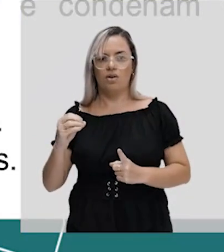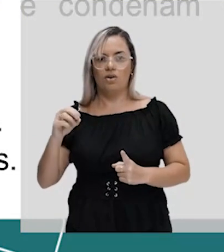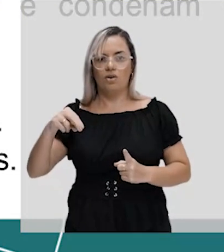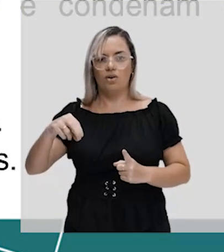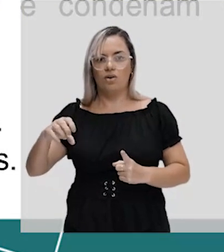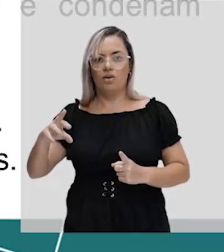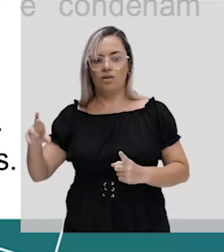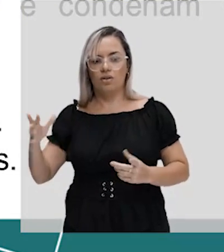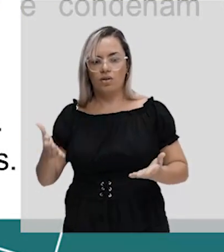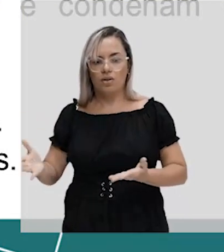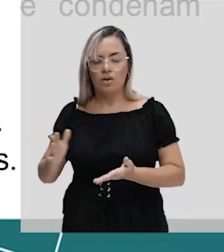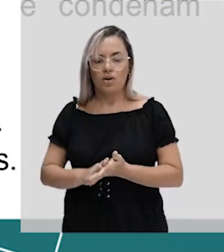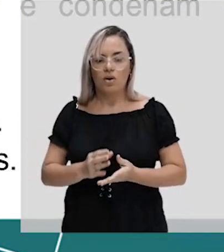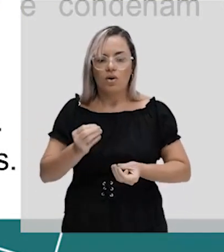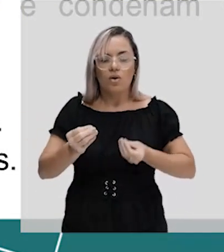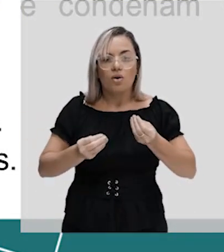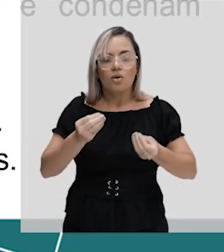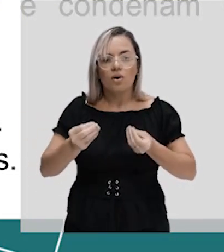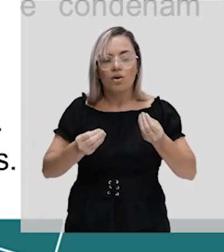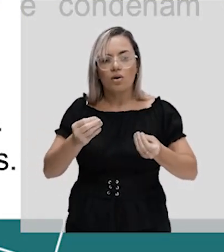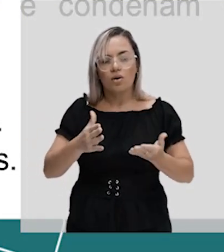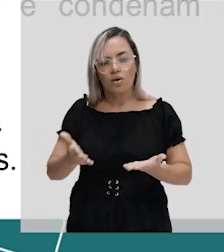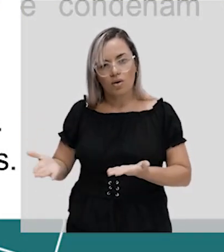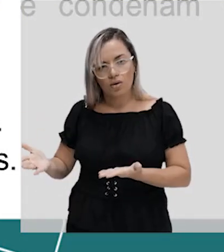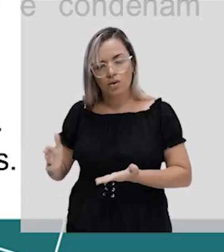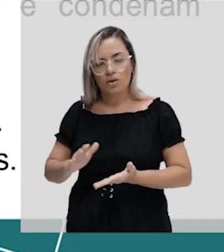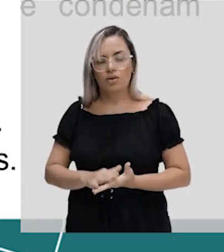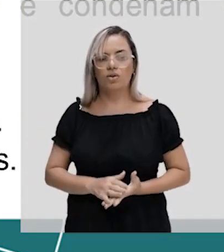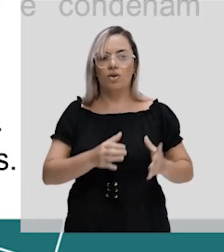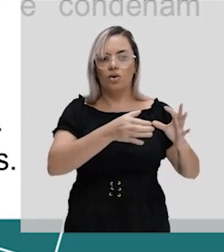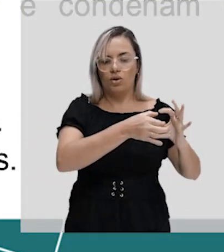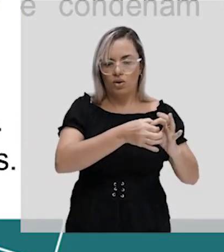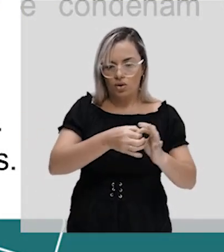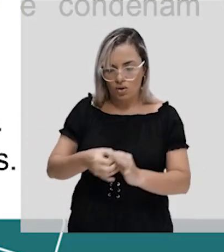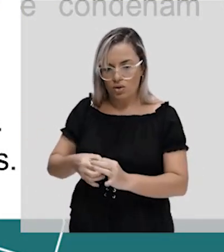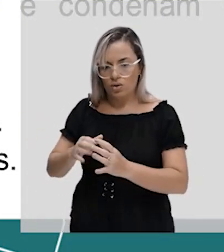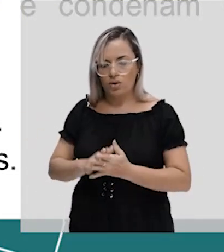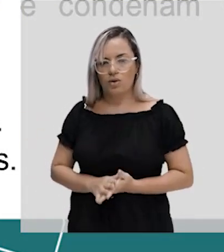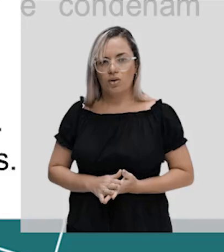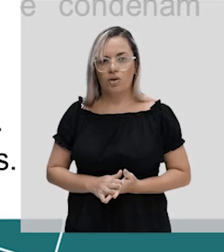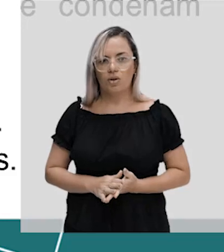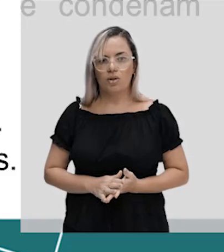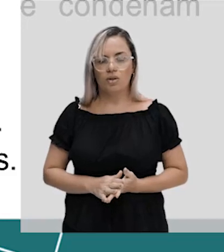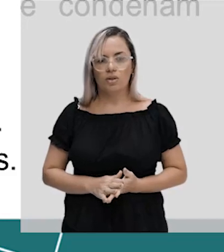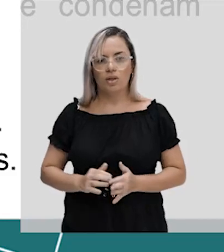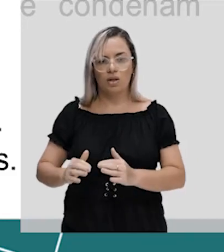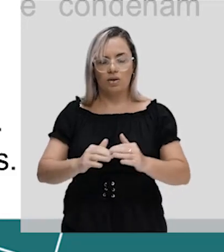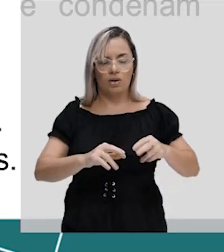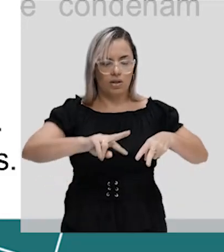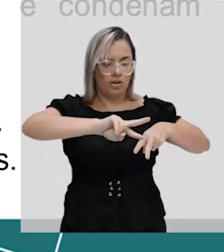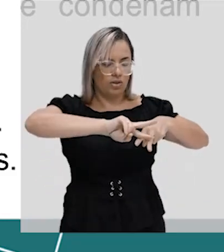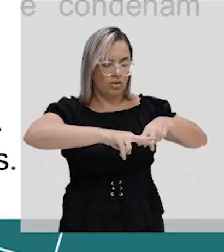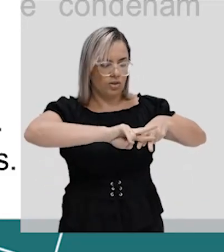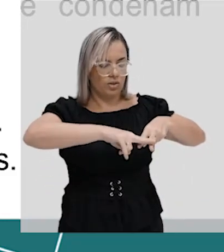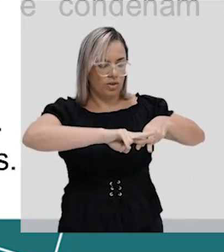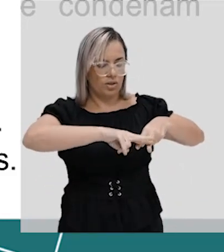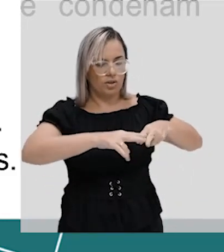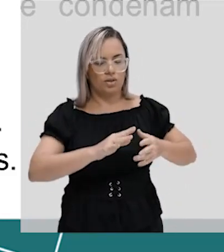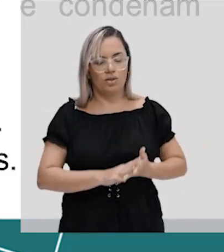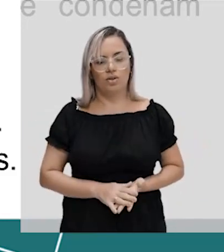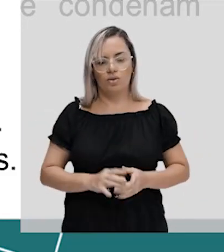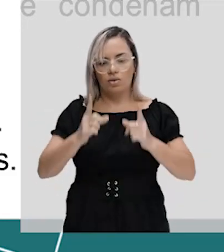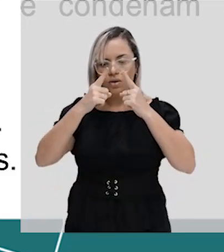E aí vamos ver como é que isso, essa questão da igualdade de gênero, do patriarcado, da dominação masculina, acontece